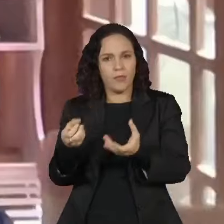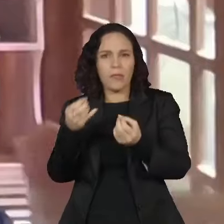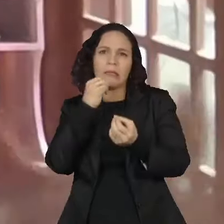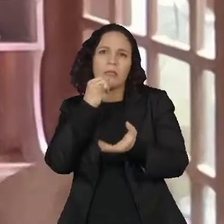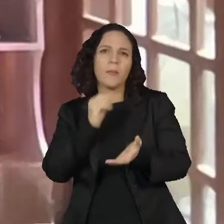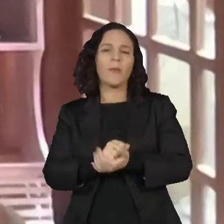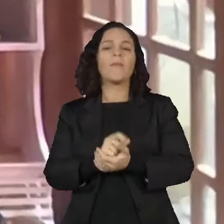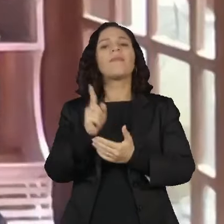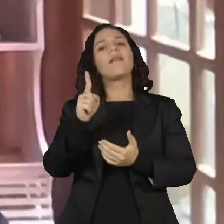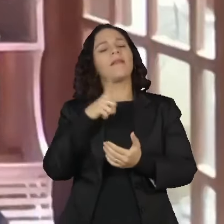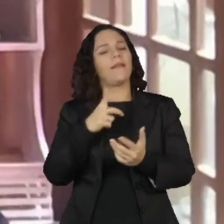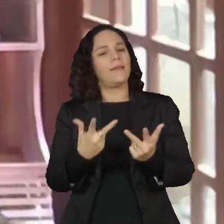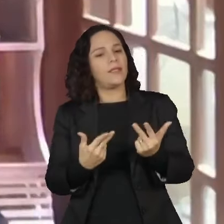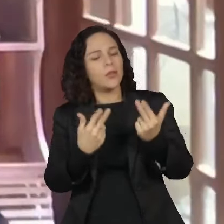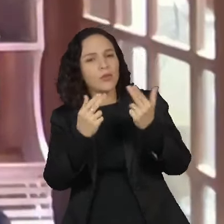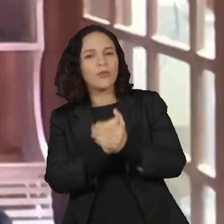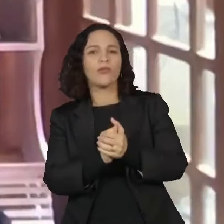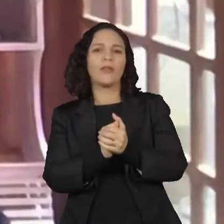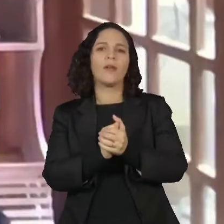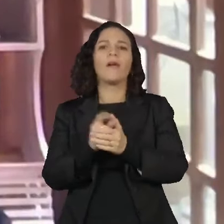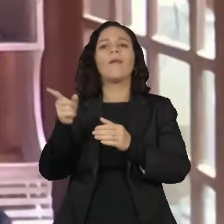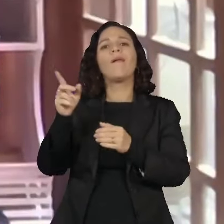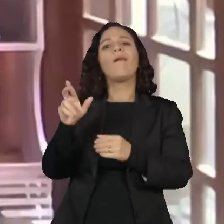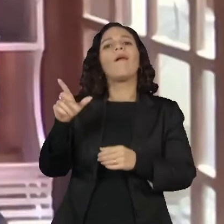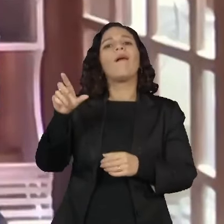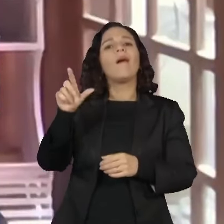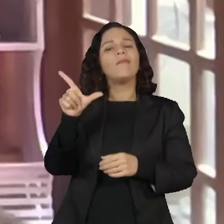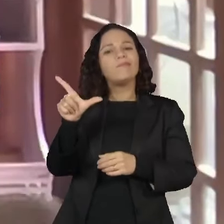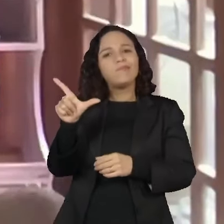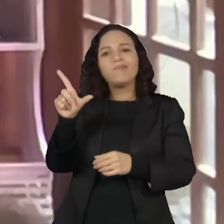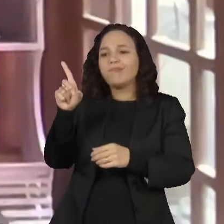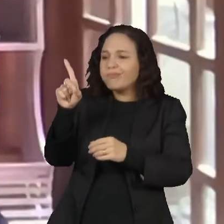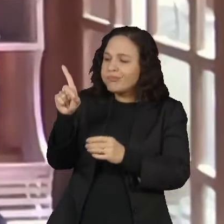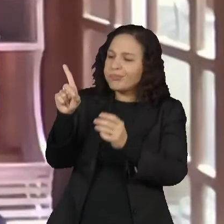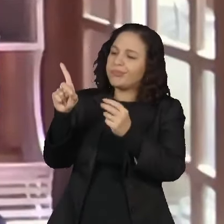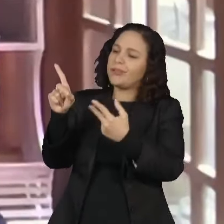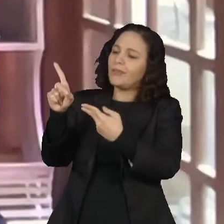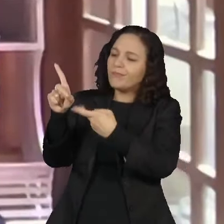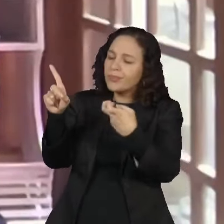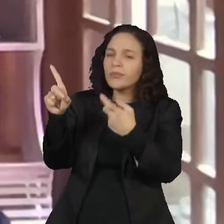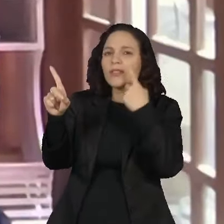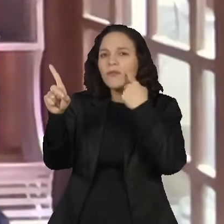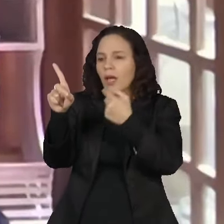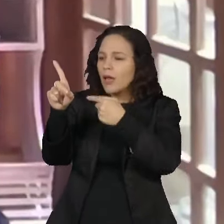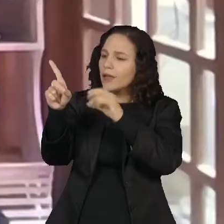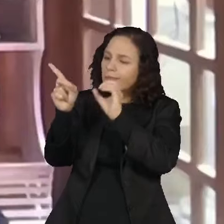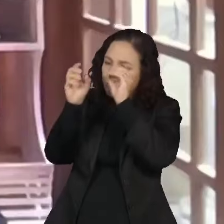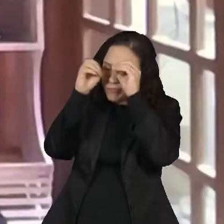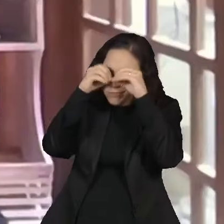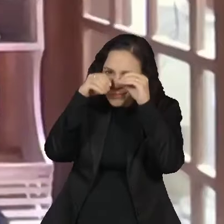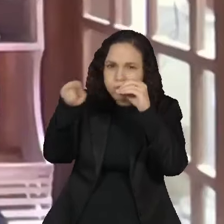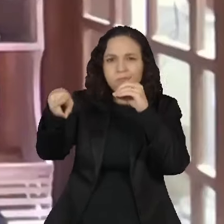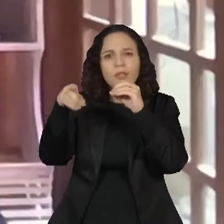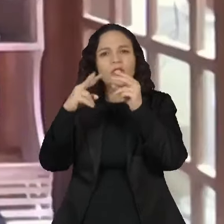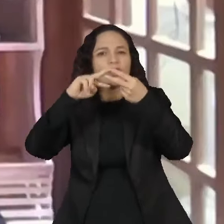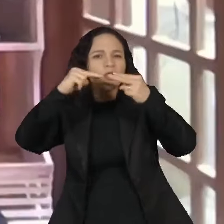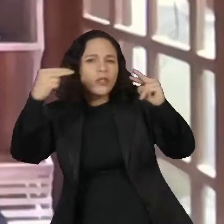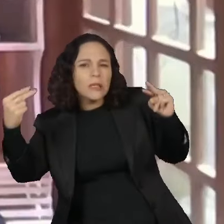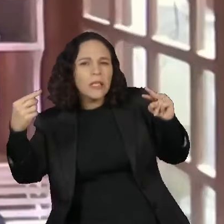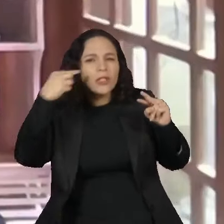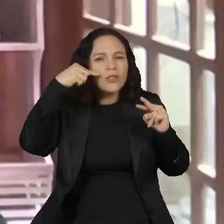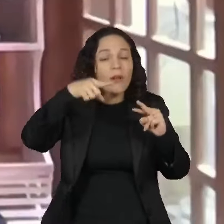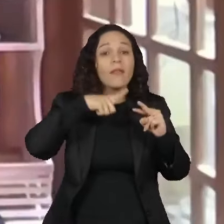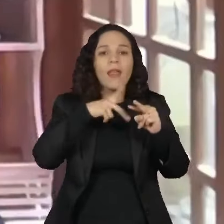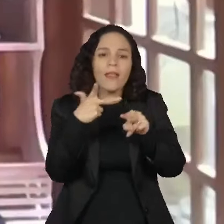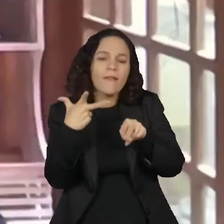gente vai fazer cirurgia, a gente vai fazer análise da patologia, a gente vai fazer análise genética, e a gente vai ter uma vacina